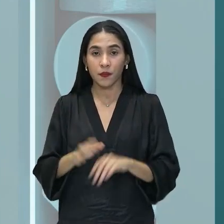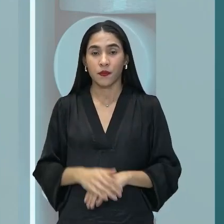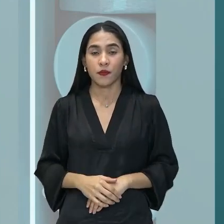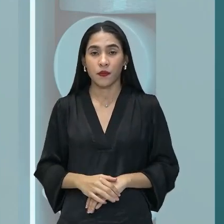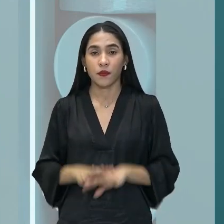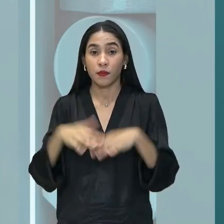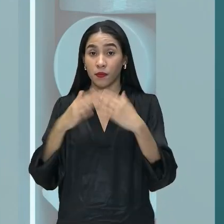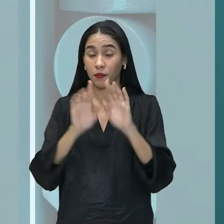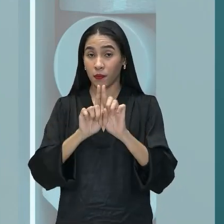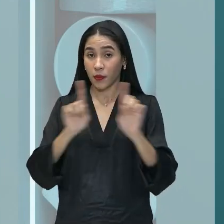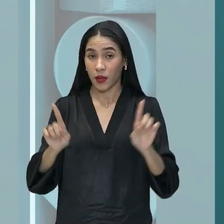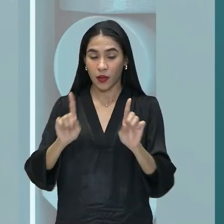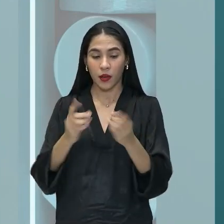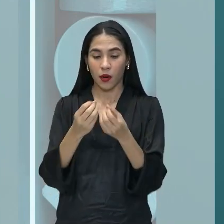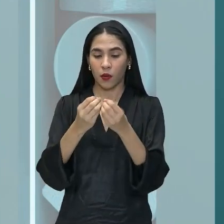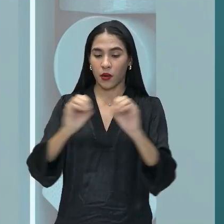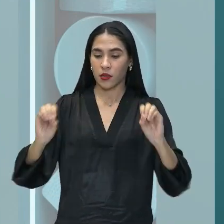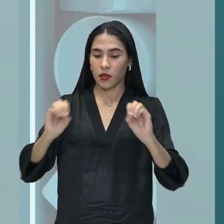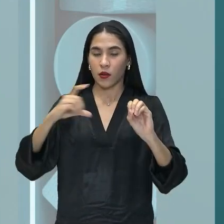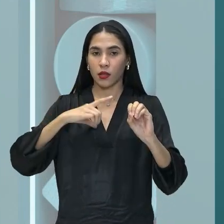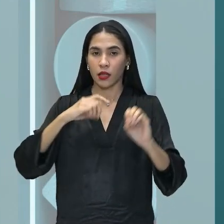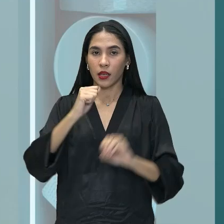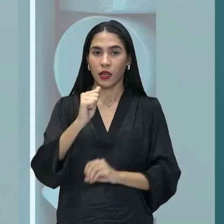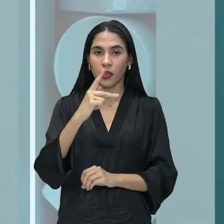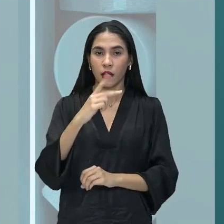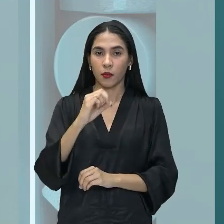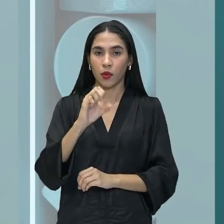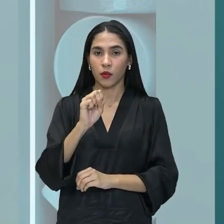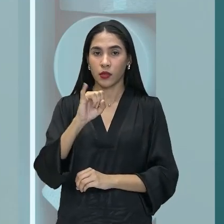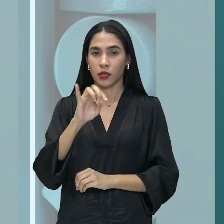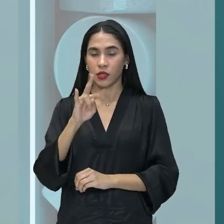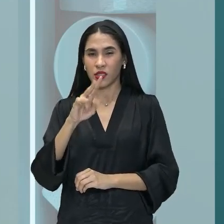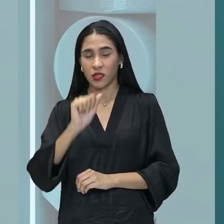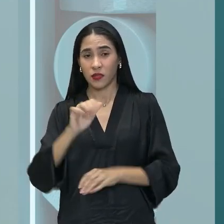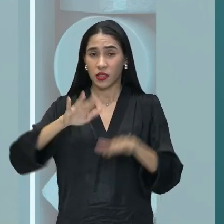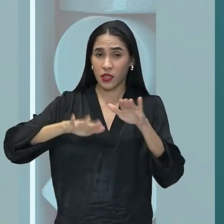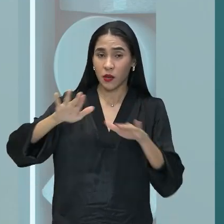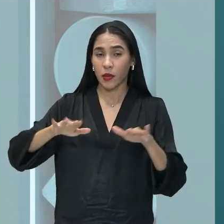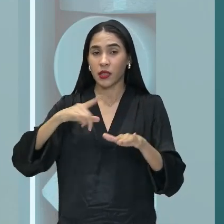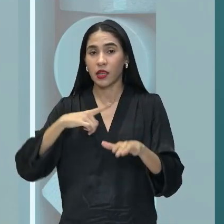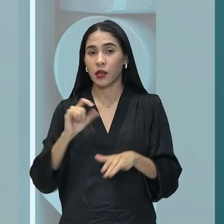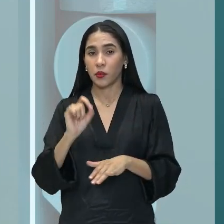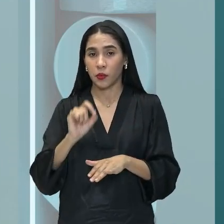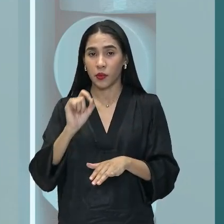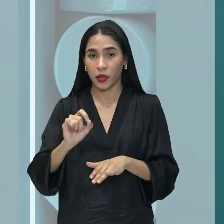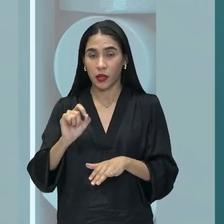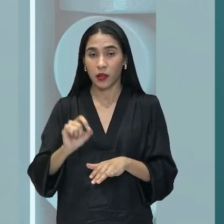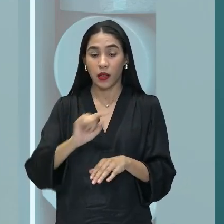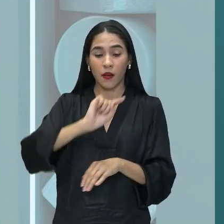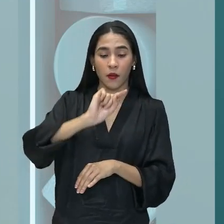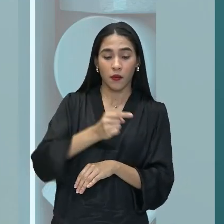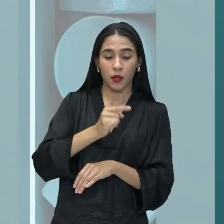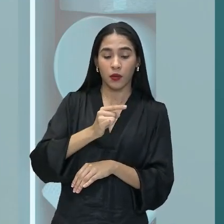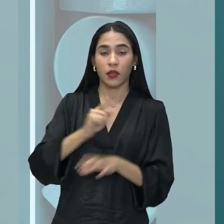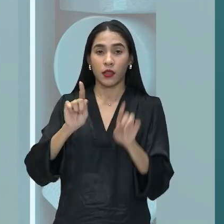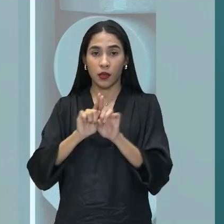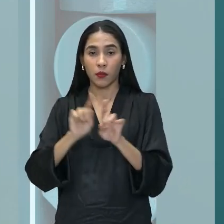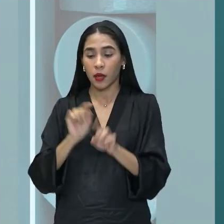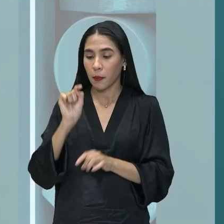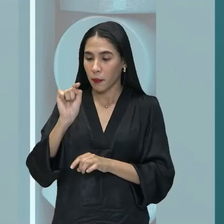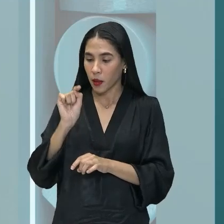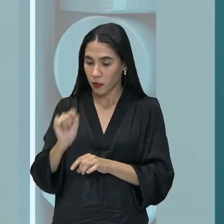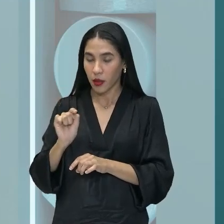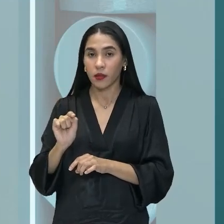essa oração aqui, que nós temos a positiva, geralmente nós vamos ter a presença de vírgulas e dois pontos também